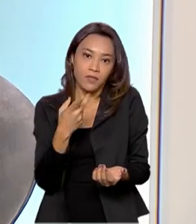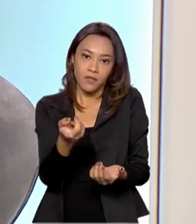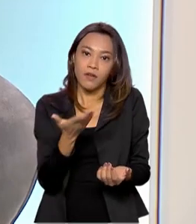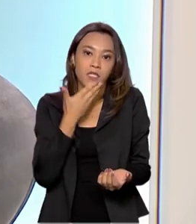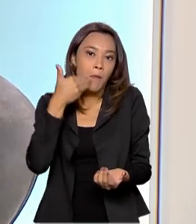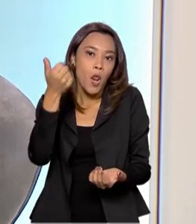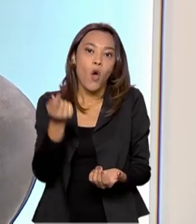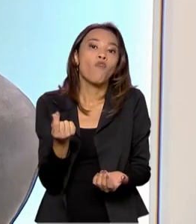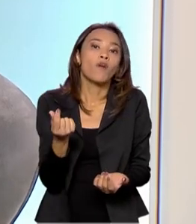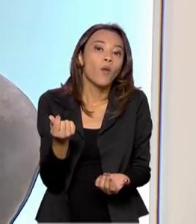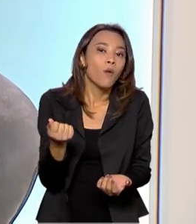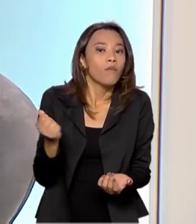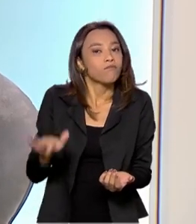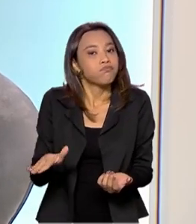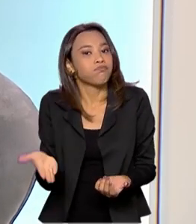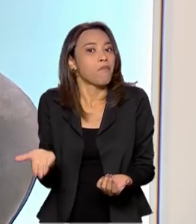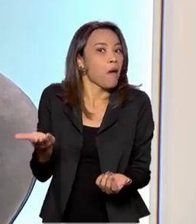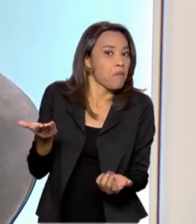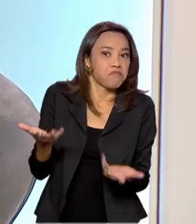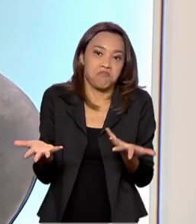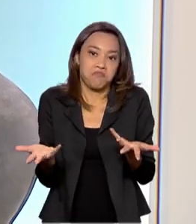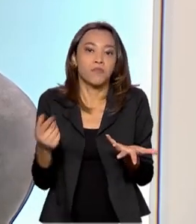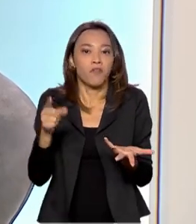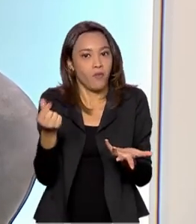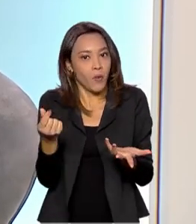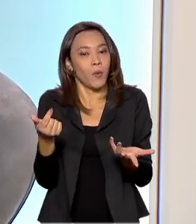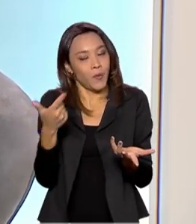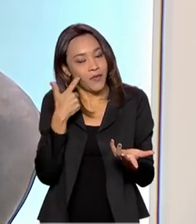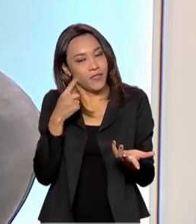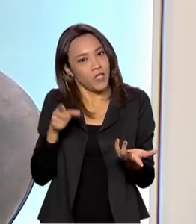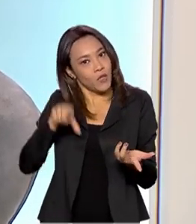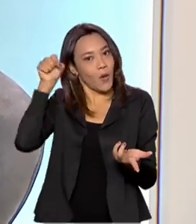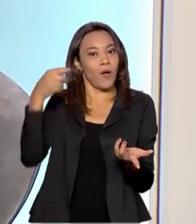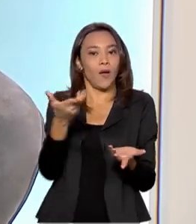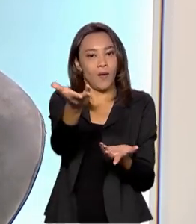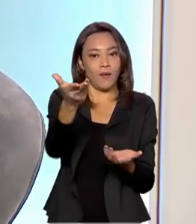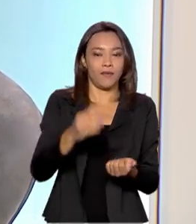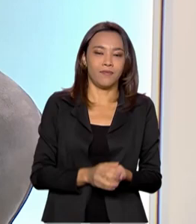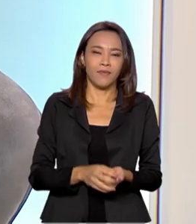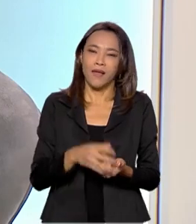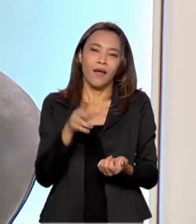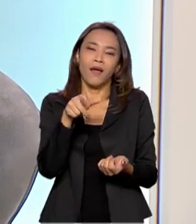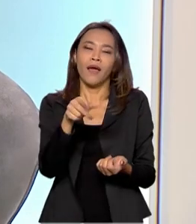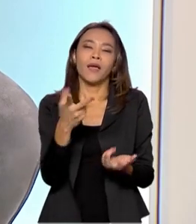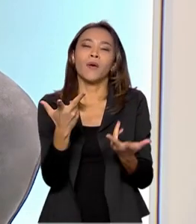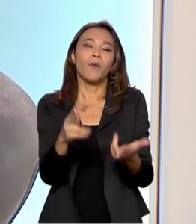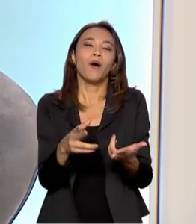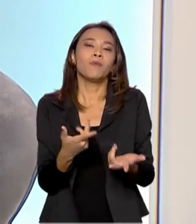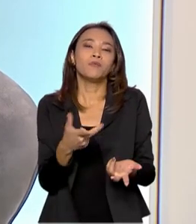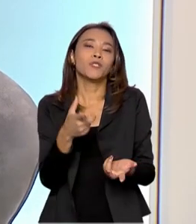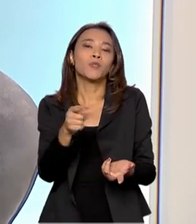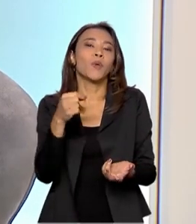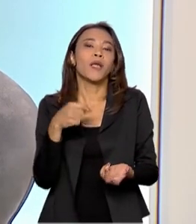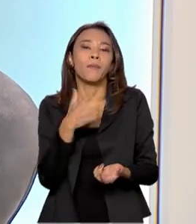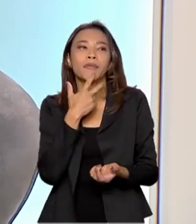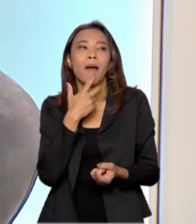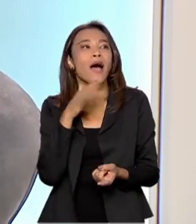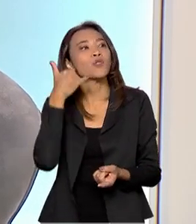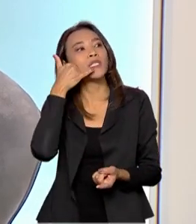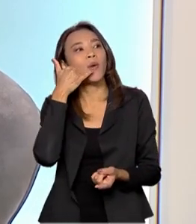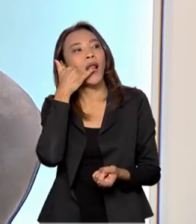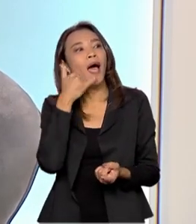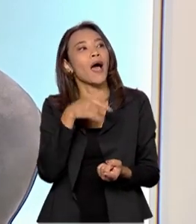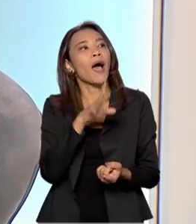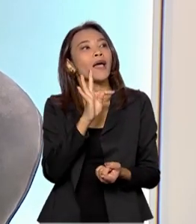condições de oferta e também de preço. É como eu digo, será como você escolher uma operadora de celular. Eu